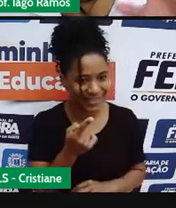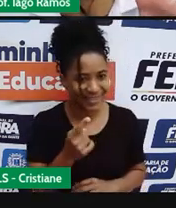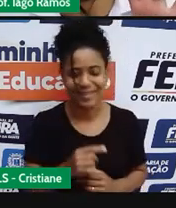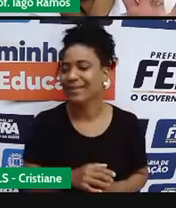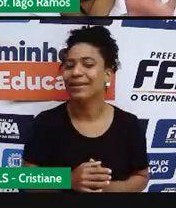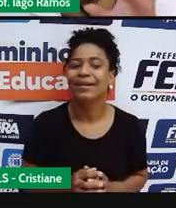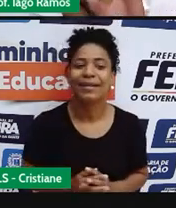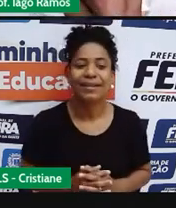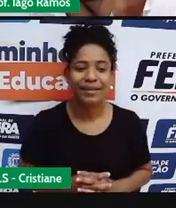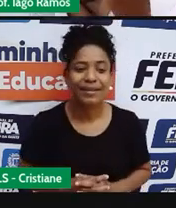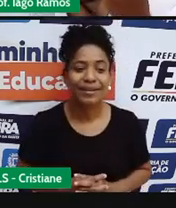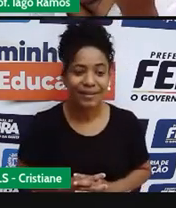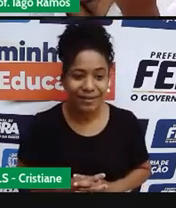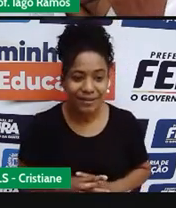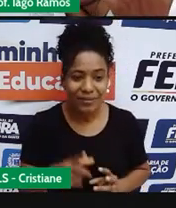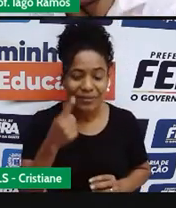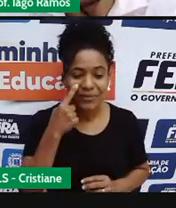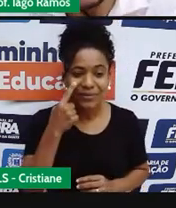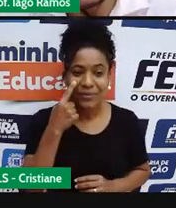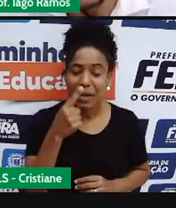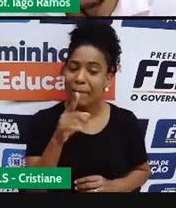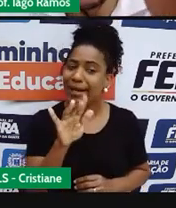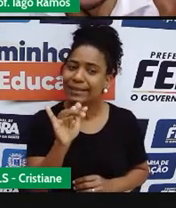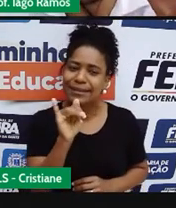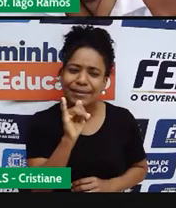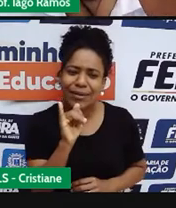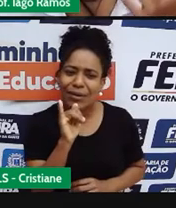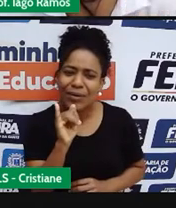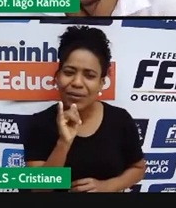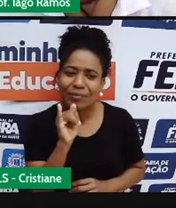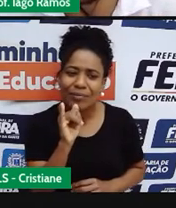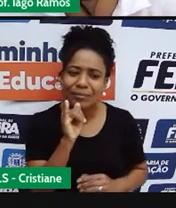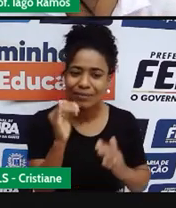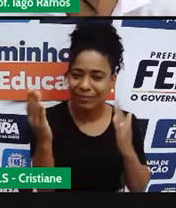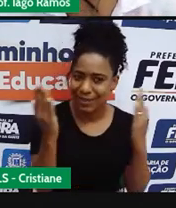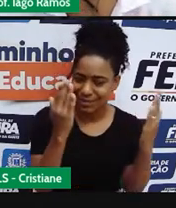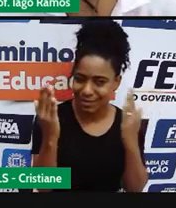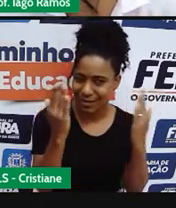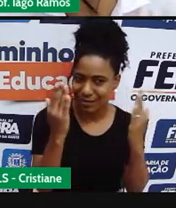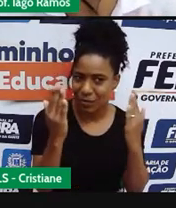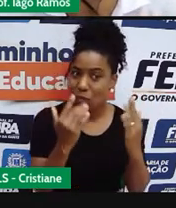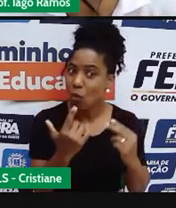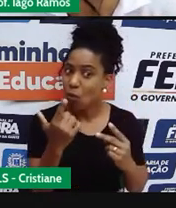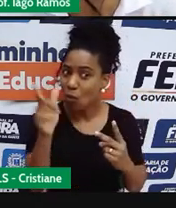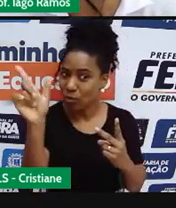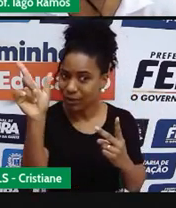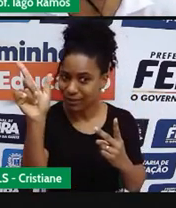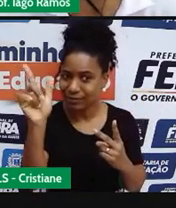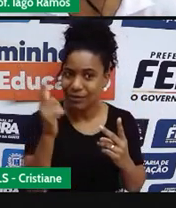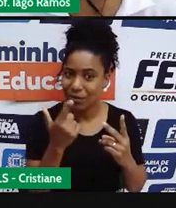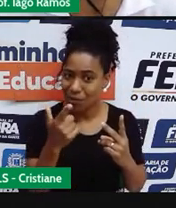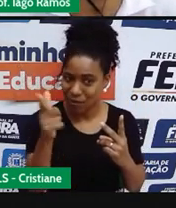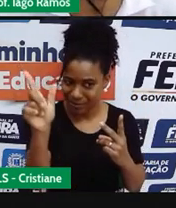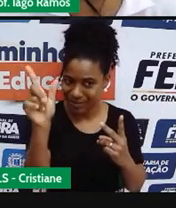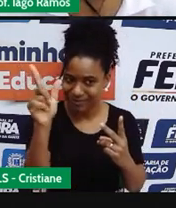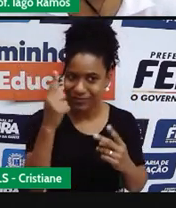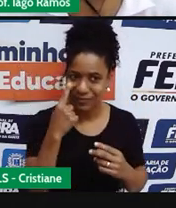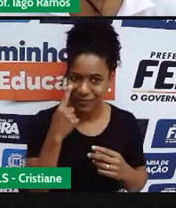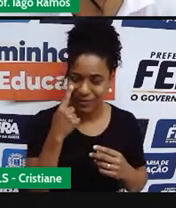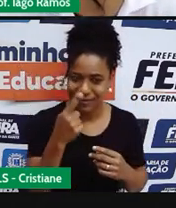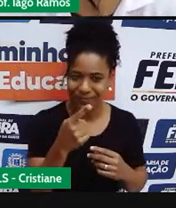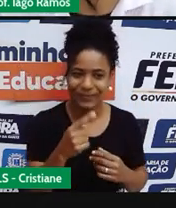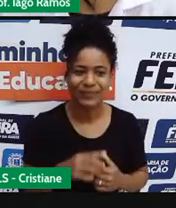Bom, mas essa é uma situação. Eu quero te mostrar outra, ó. Eu quero te mostrar